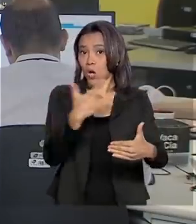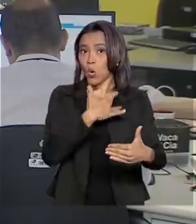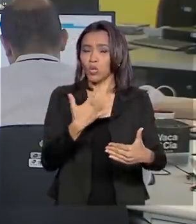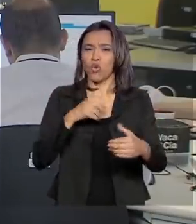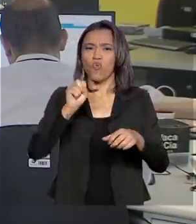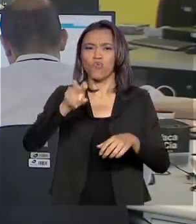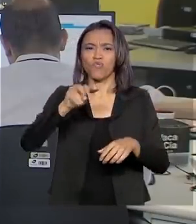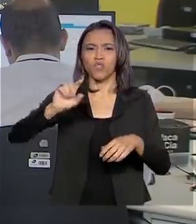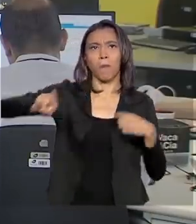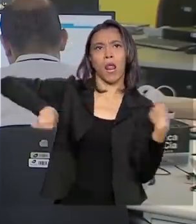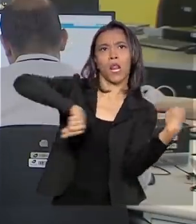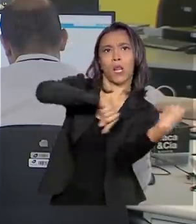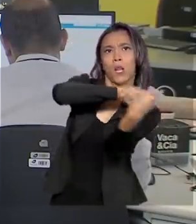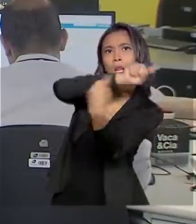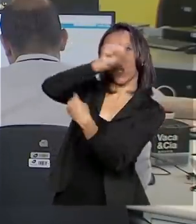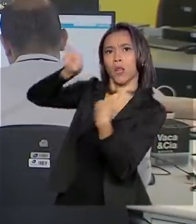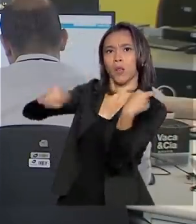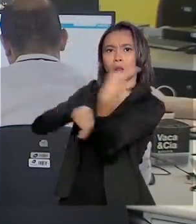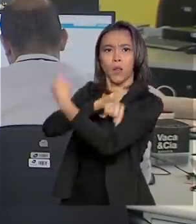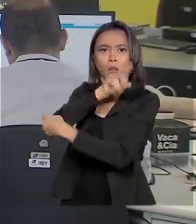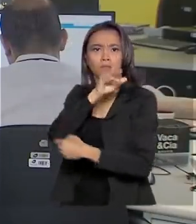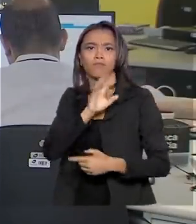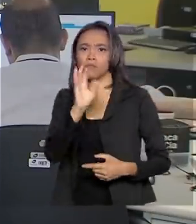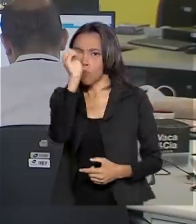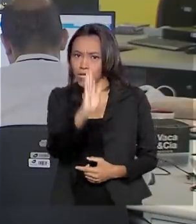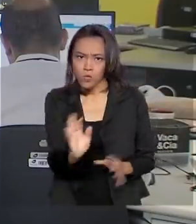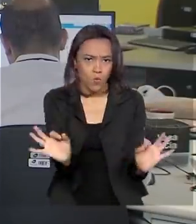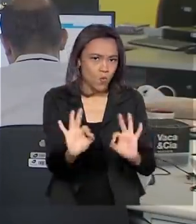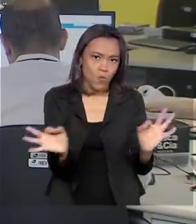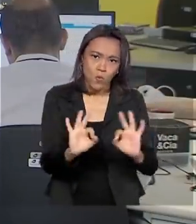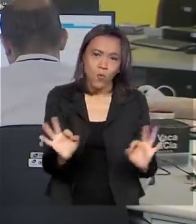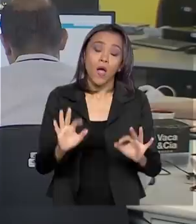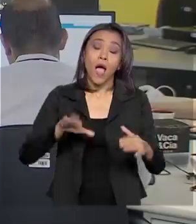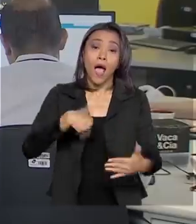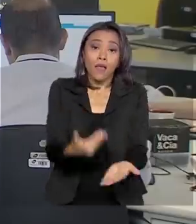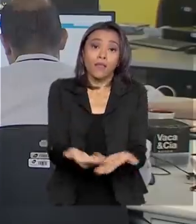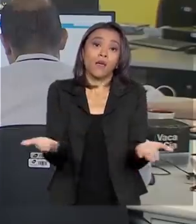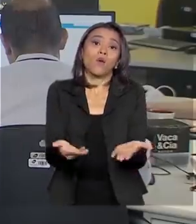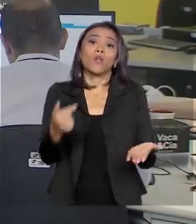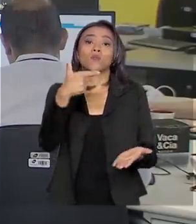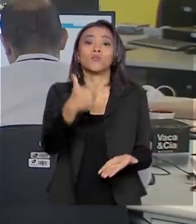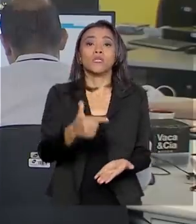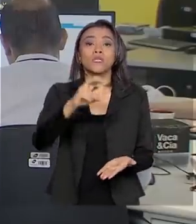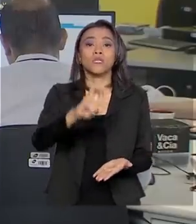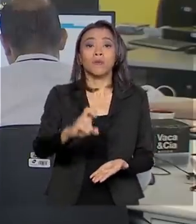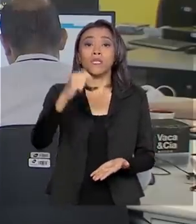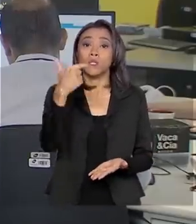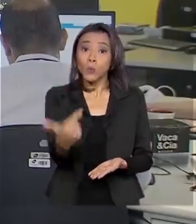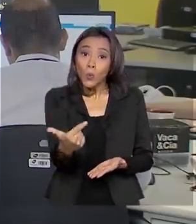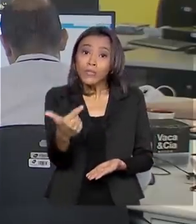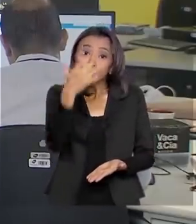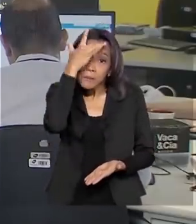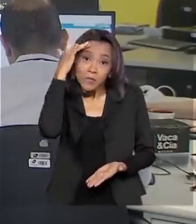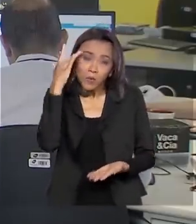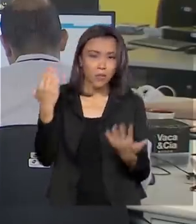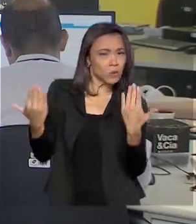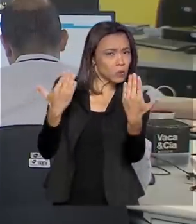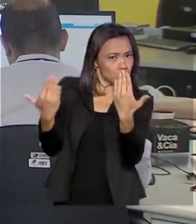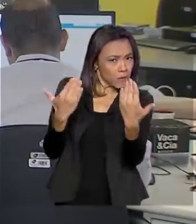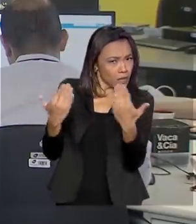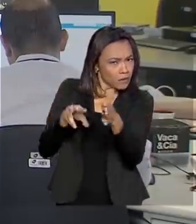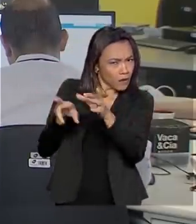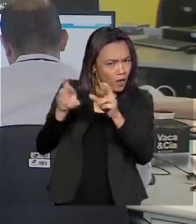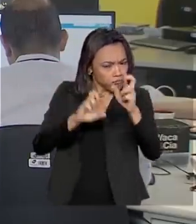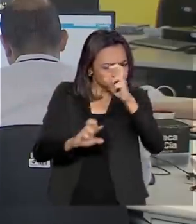vírus em território nacional. Até agora são monitorados 252 casos suspeitos. Em 48 horas,